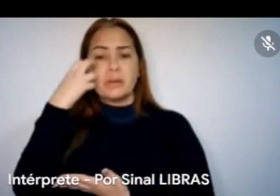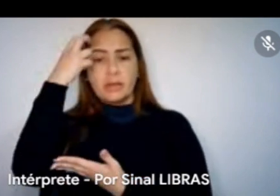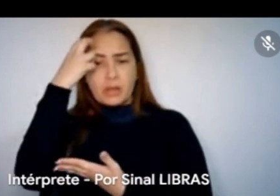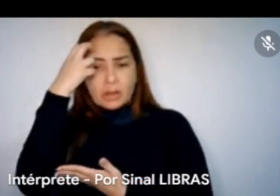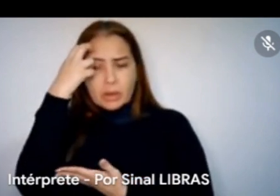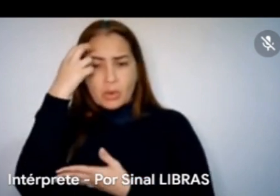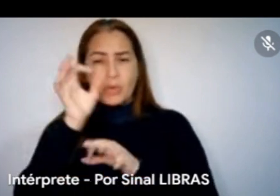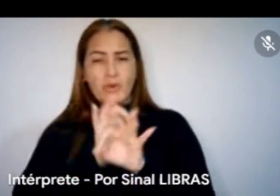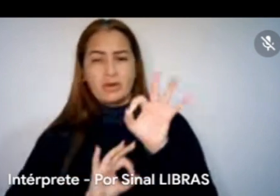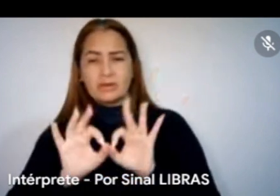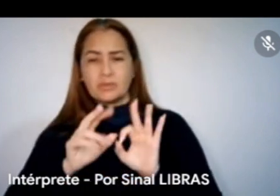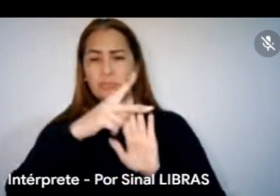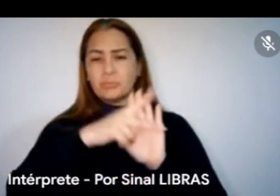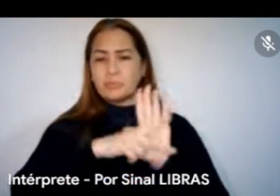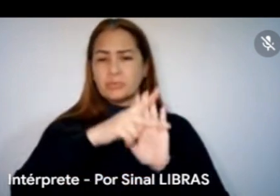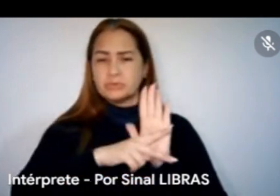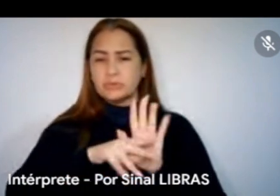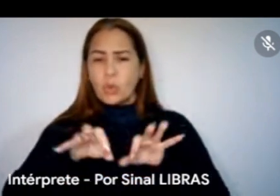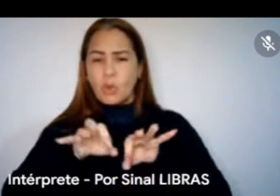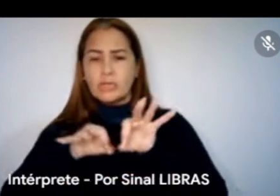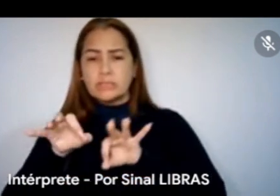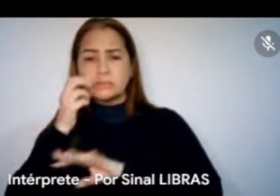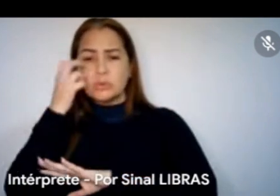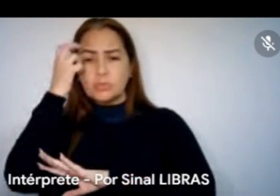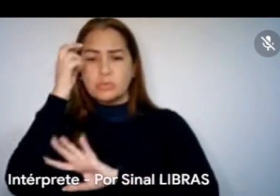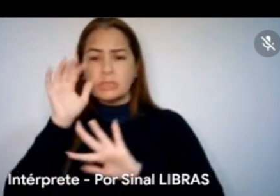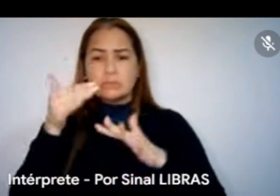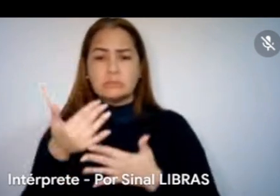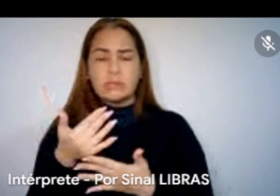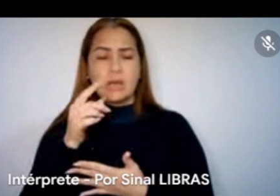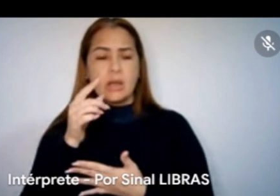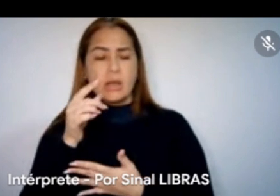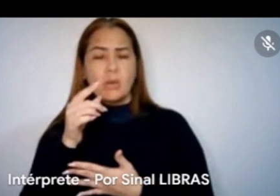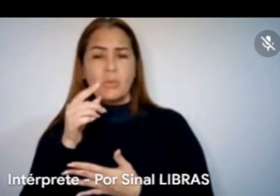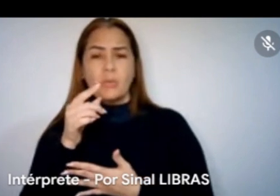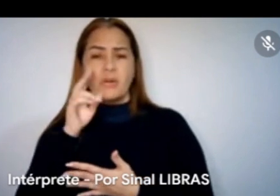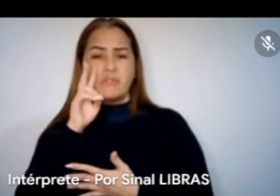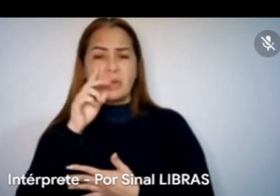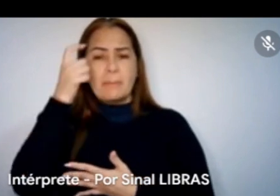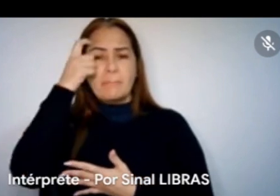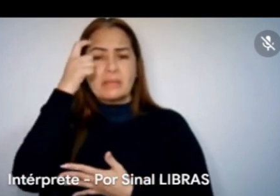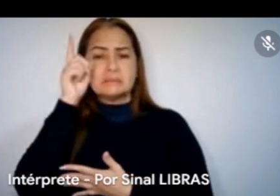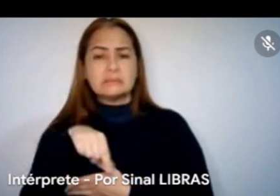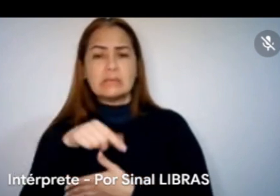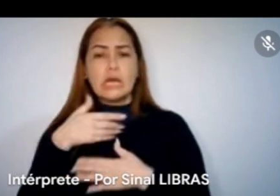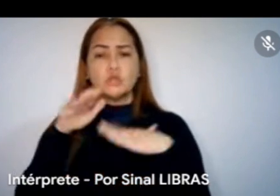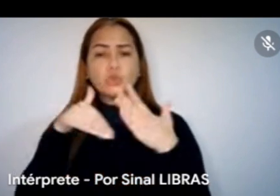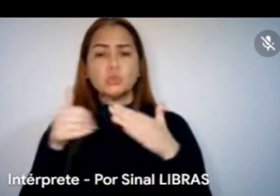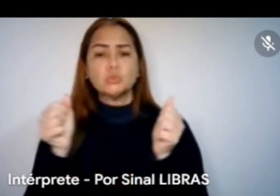manutenção de espaços de organização culturais. Fica parecendo que é tudo uma coisa só, mas na verdade tudo isso aí que está